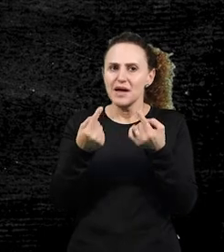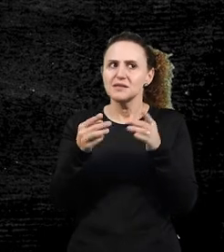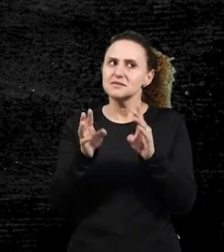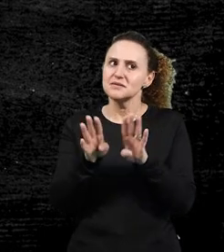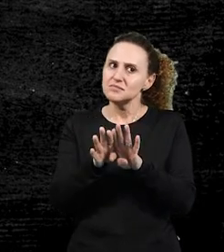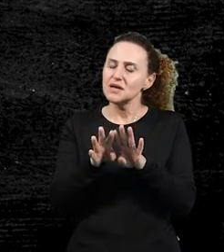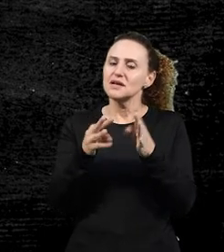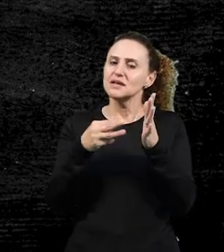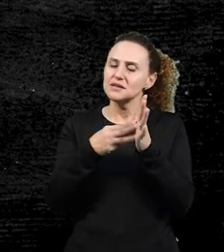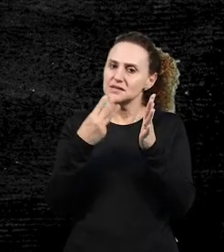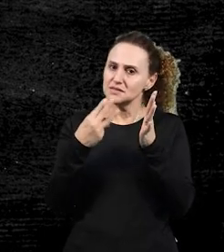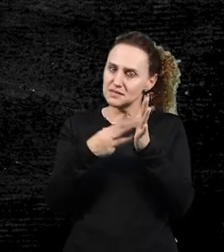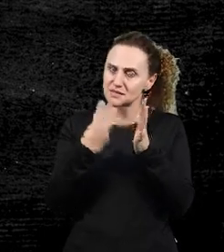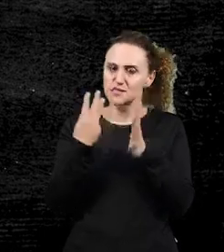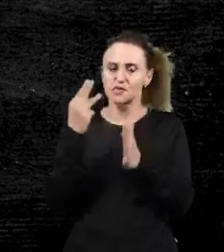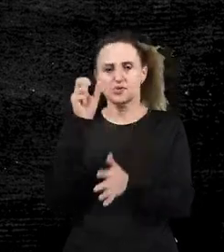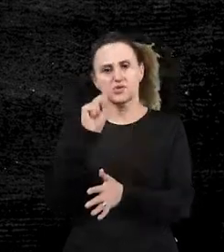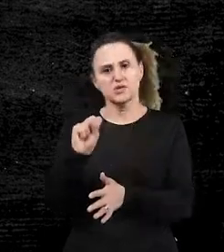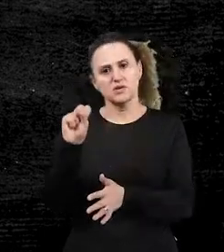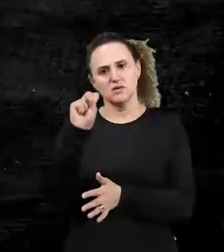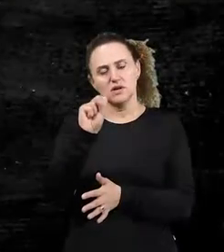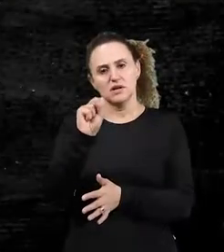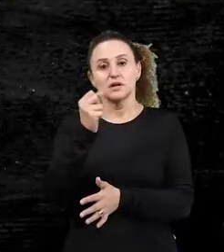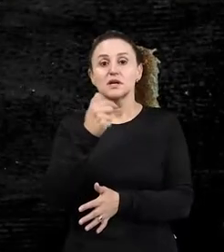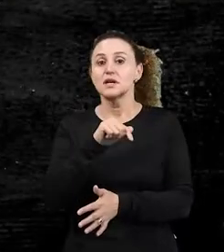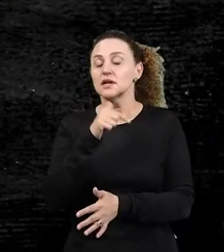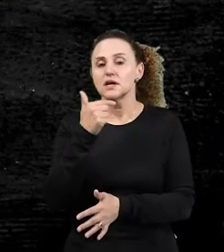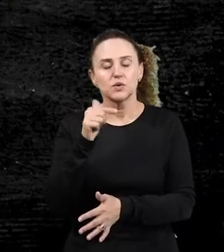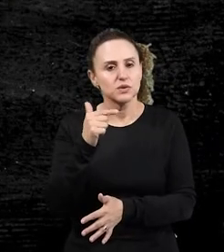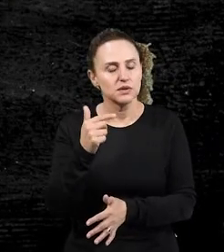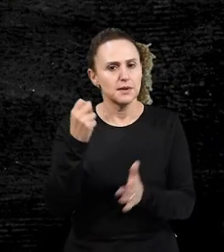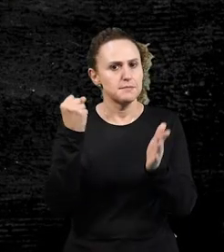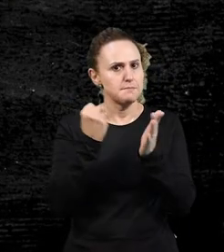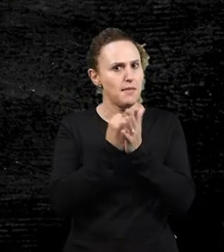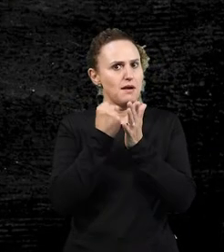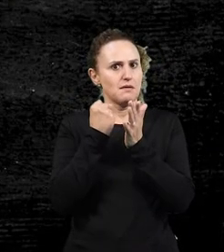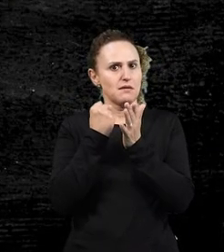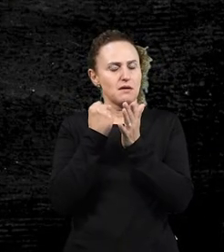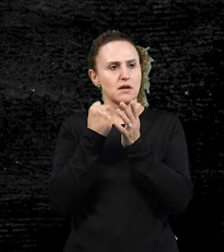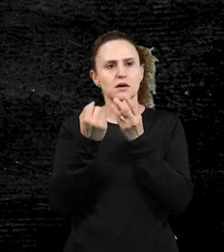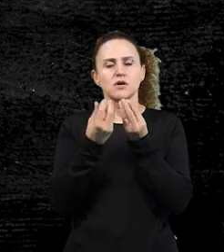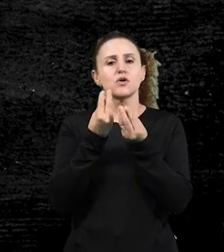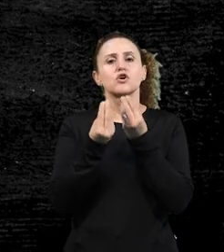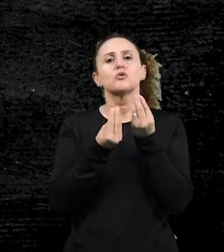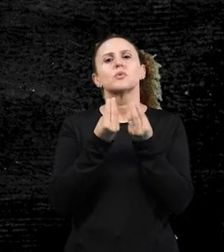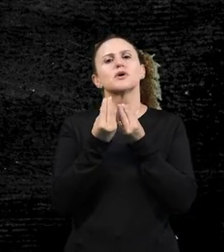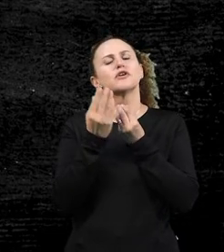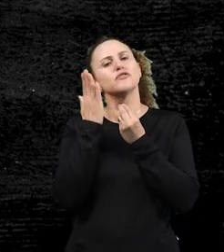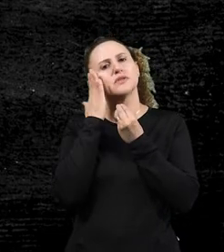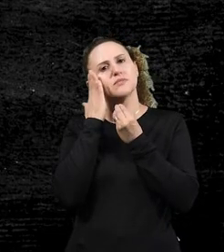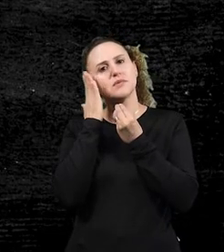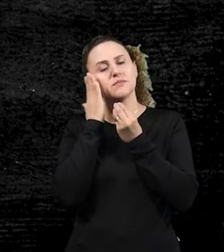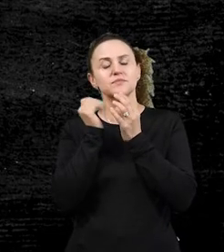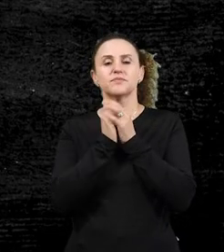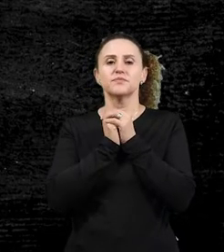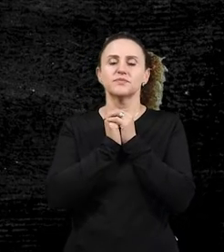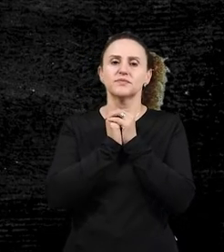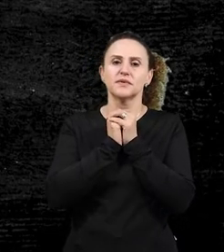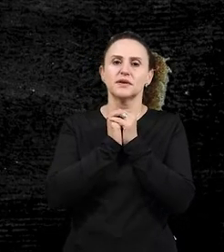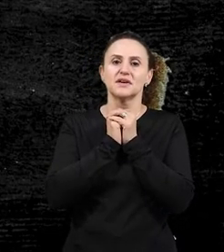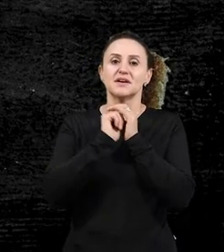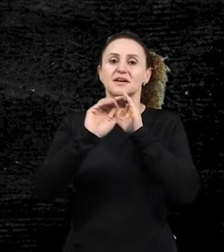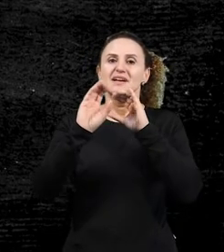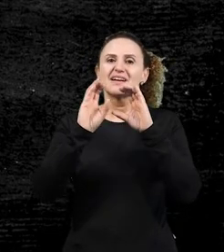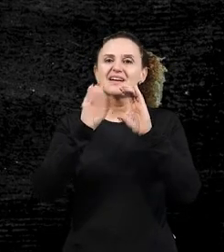terceira pessoa do singular. Não tem marca. Como que eu vou saber então, gente, que